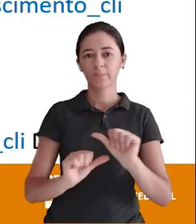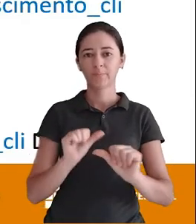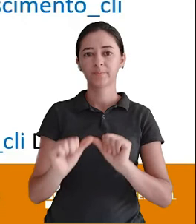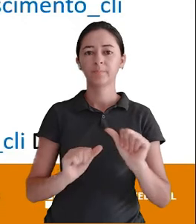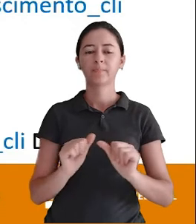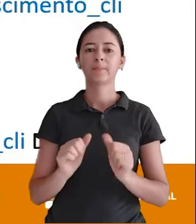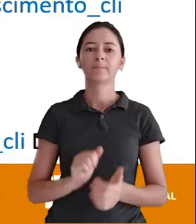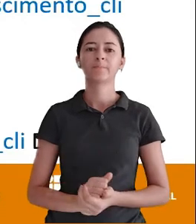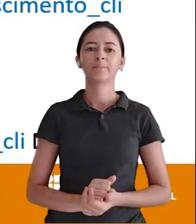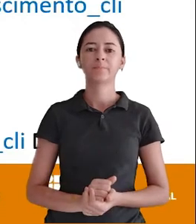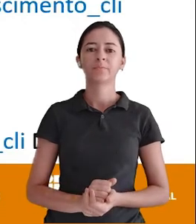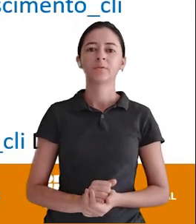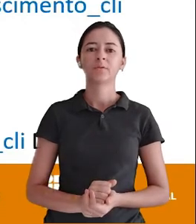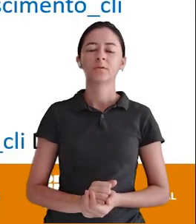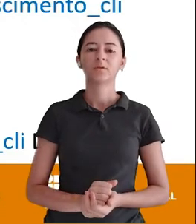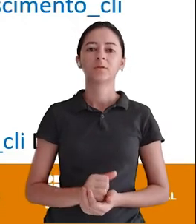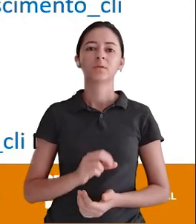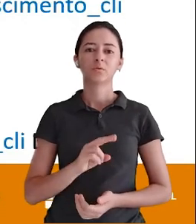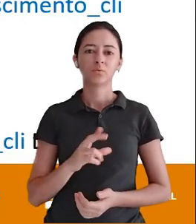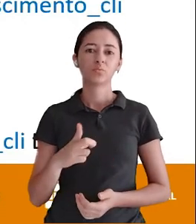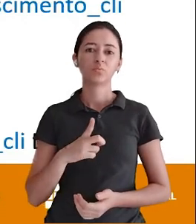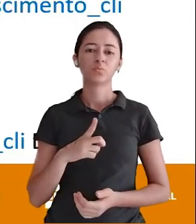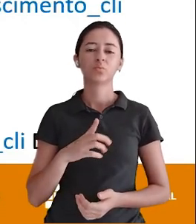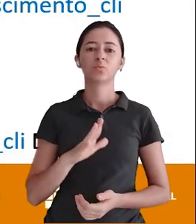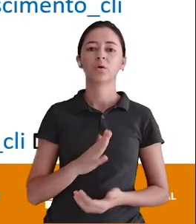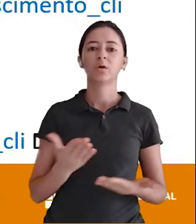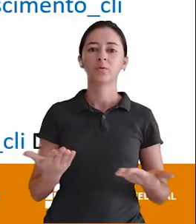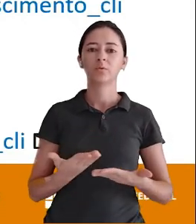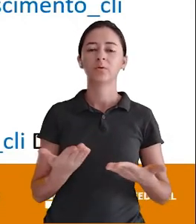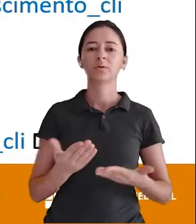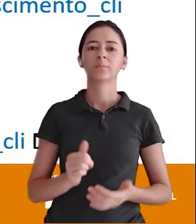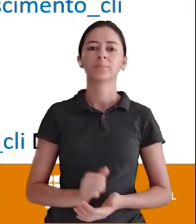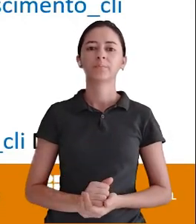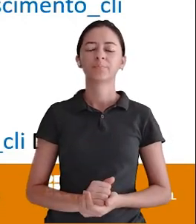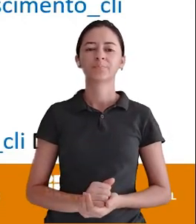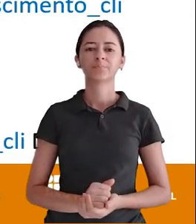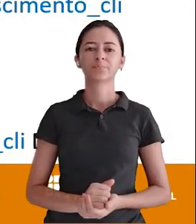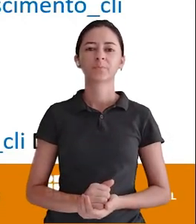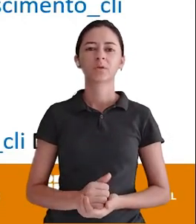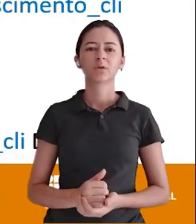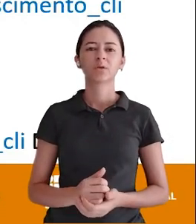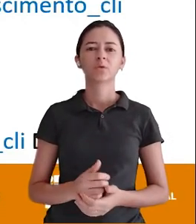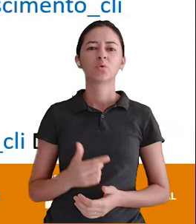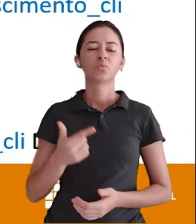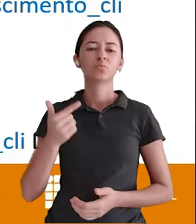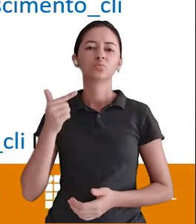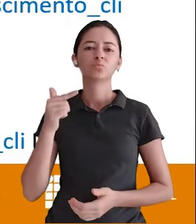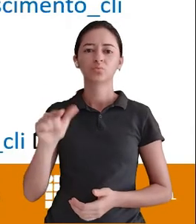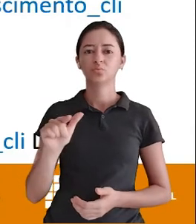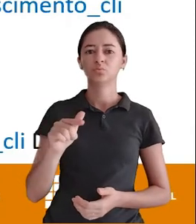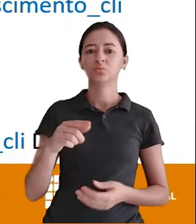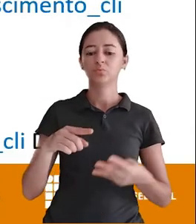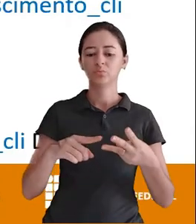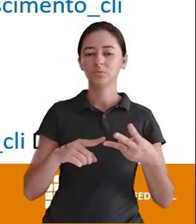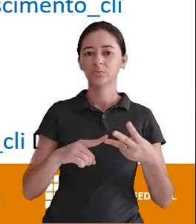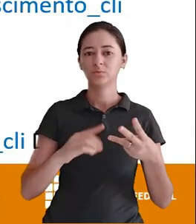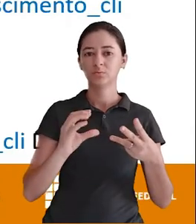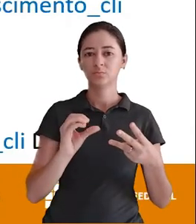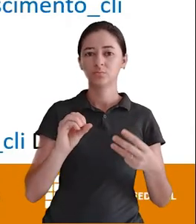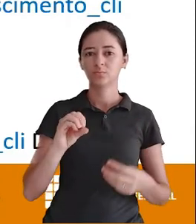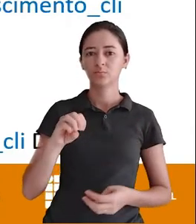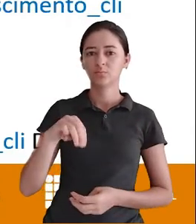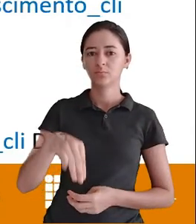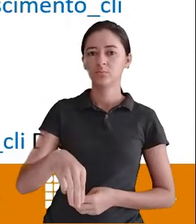executado Esse atributo agora Chama data de nascimento E é do tipo varchar E aí eu vou fazer agora Um outro Um terceiro comando Para